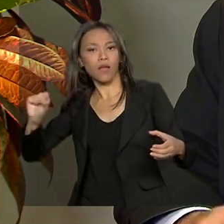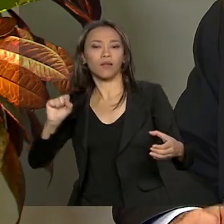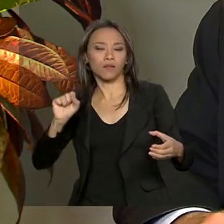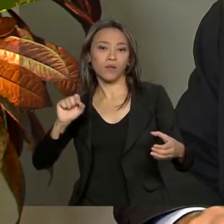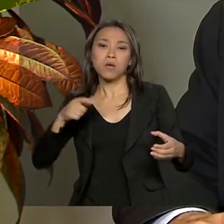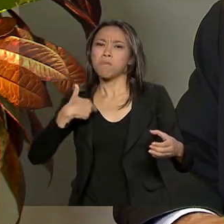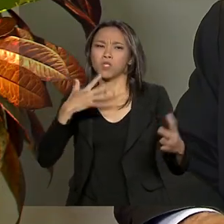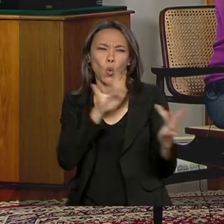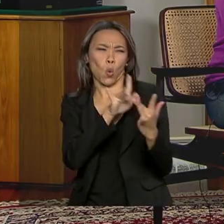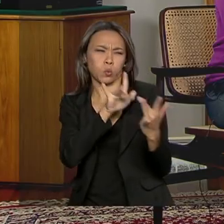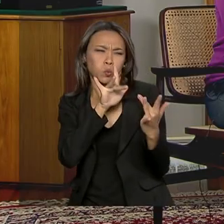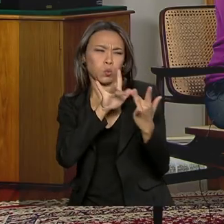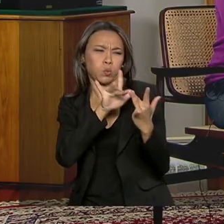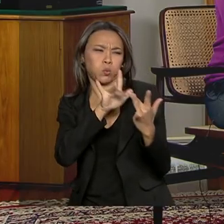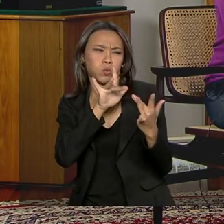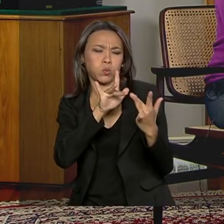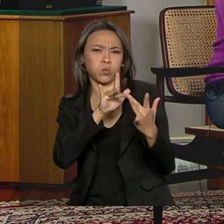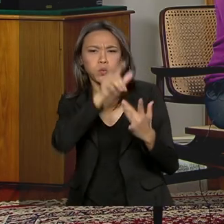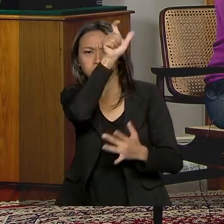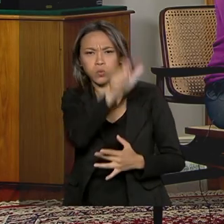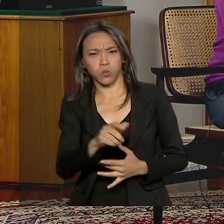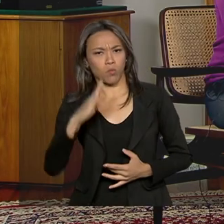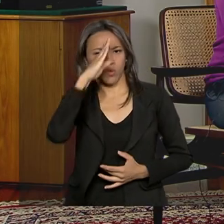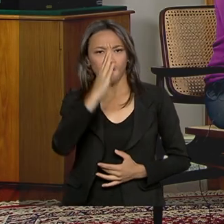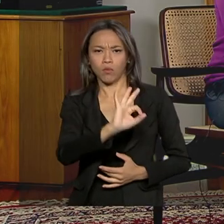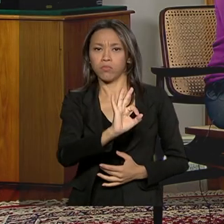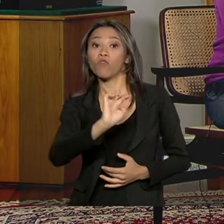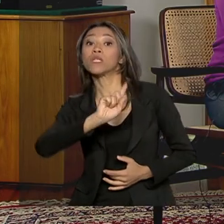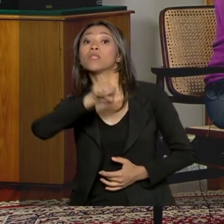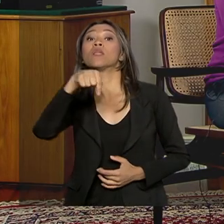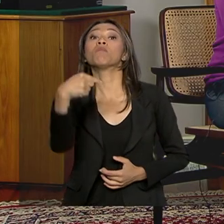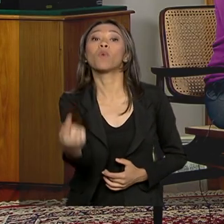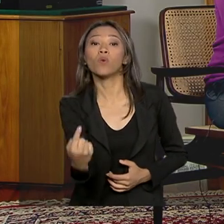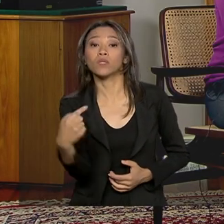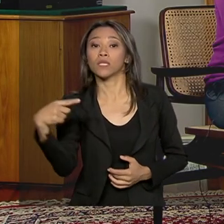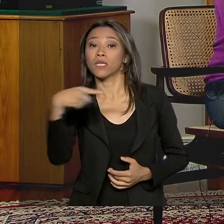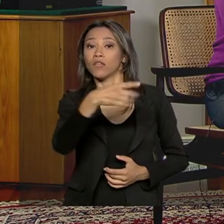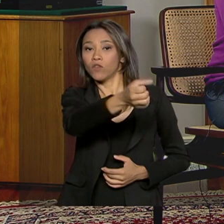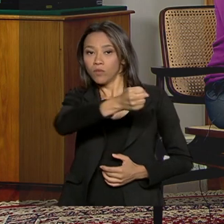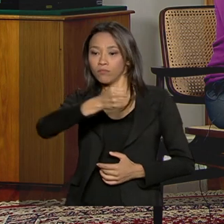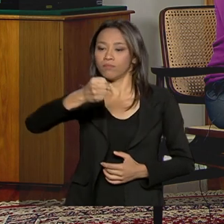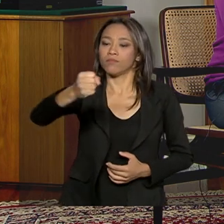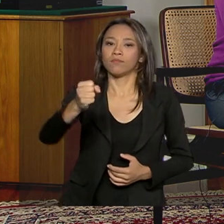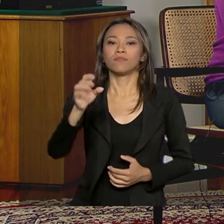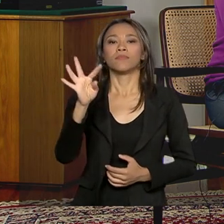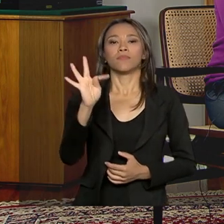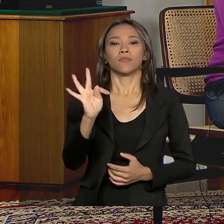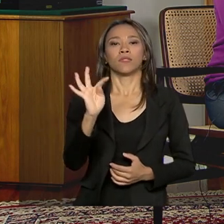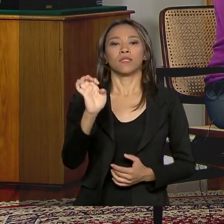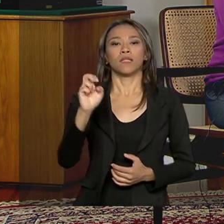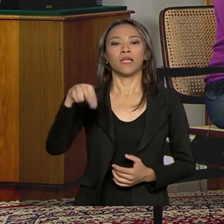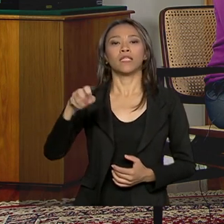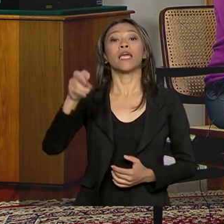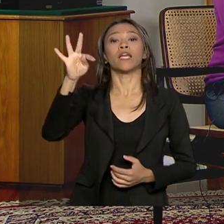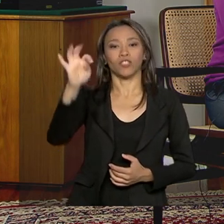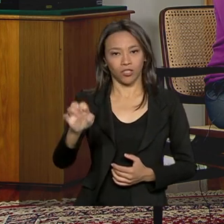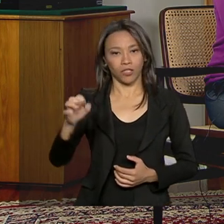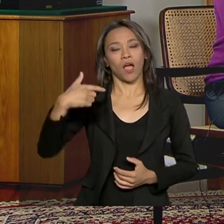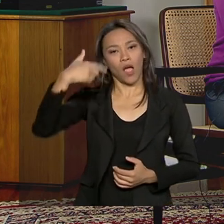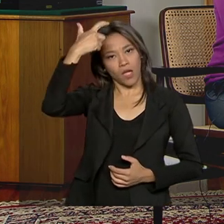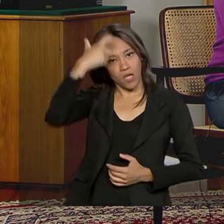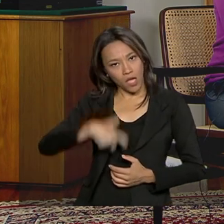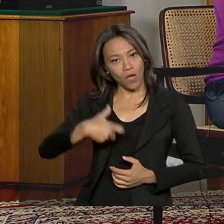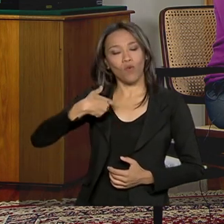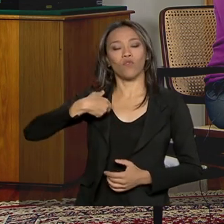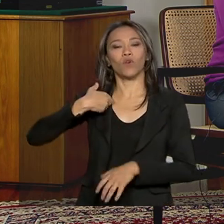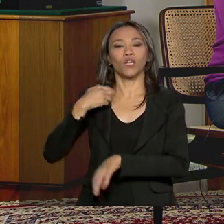um contato cerrado com o Bolsonaro. Eu fiz esse contato depois, quando ele já era tenente. Aí, na Brigada Paraquedista, eu fui instrutor de área